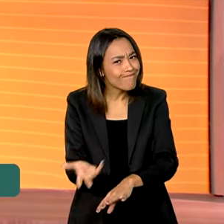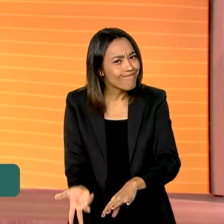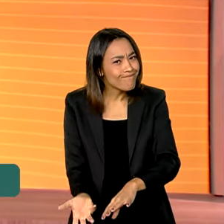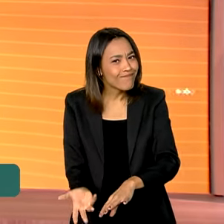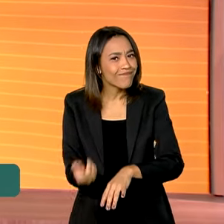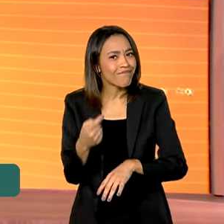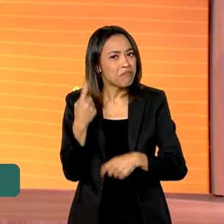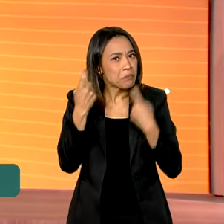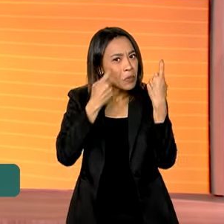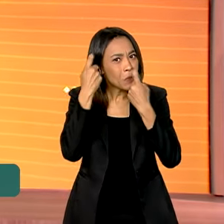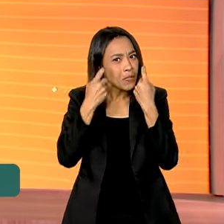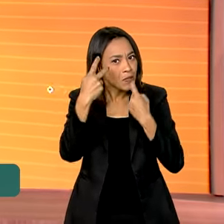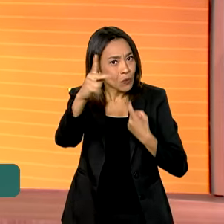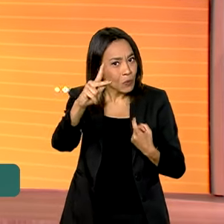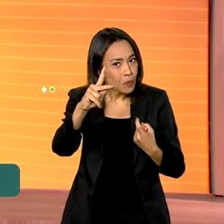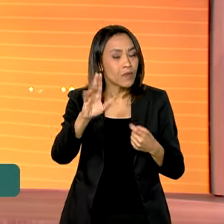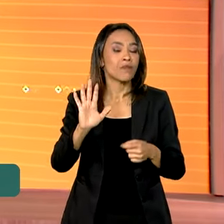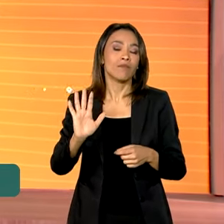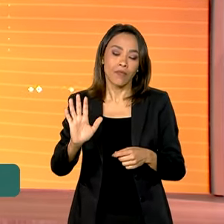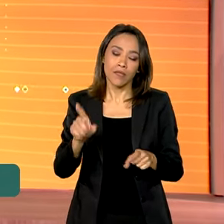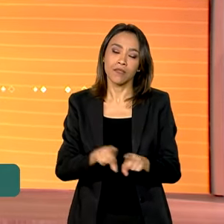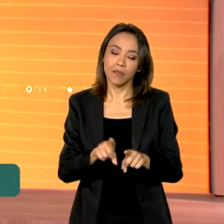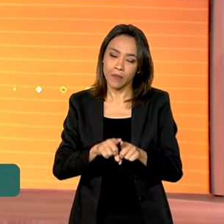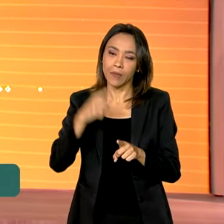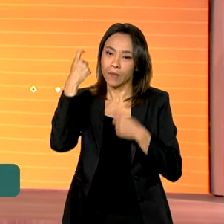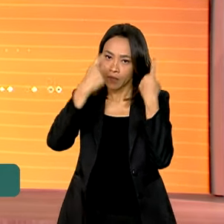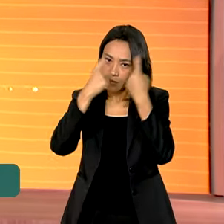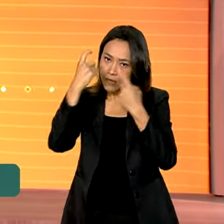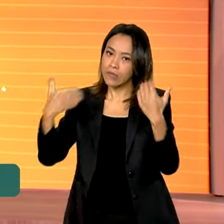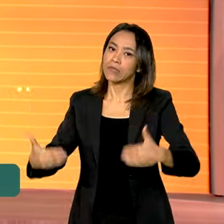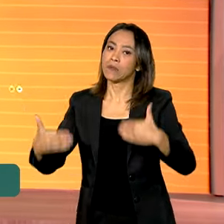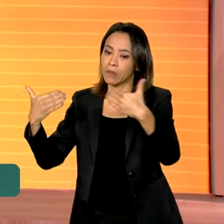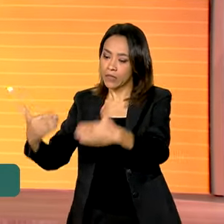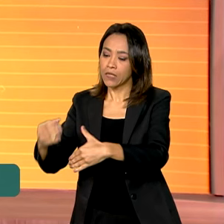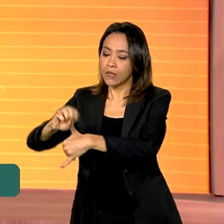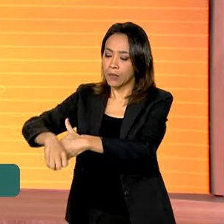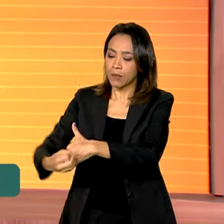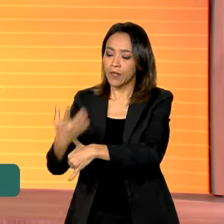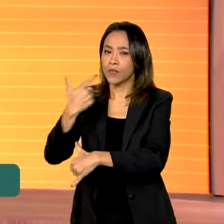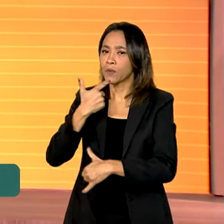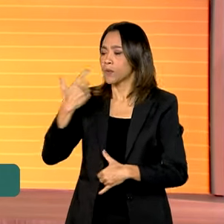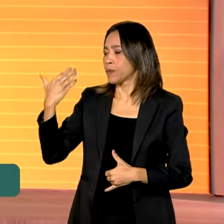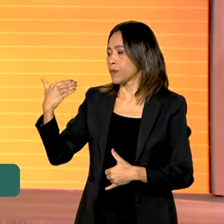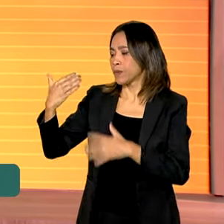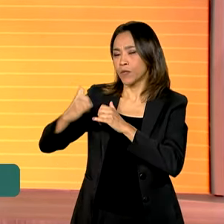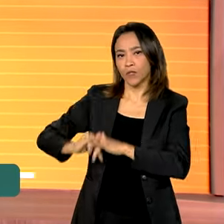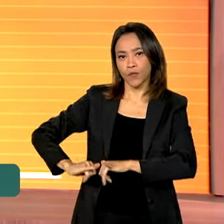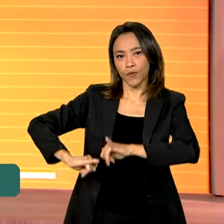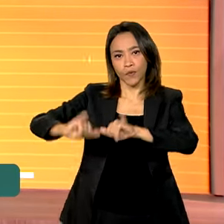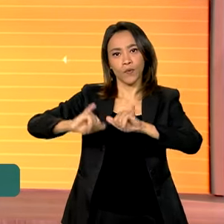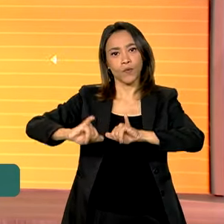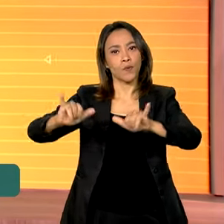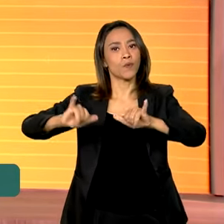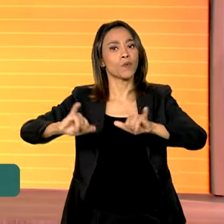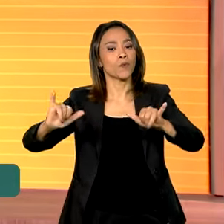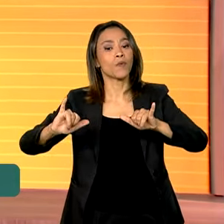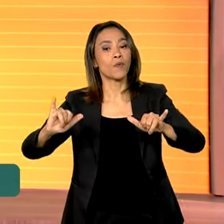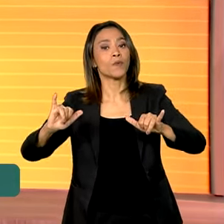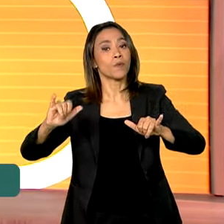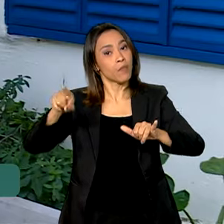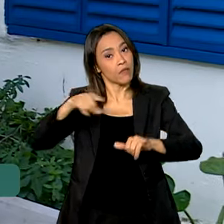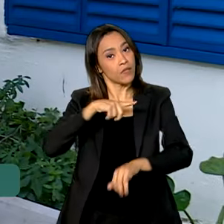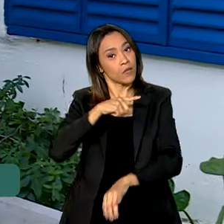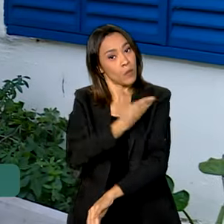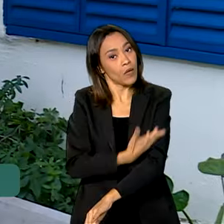uma preocupação só sua, mas também do Ministério do Meio Ambiente, que lançou agora a segunda fase da campanha CRIE esse Hábito.